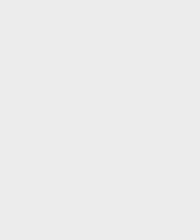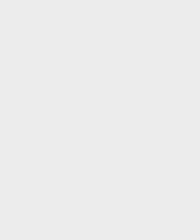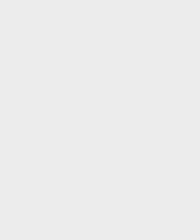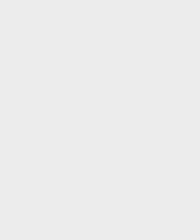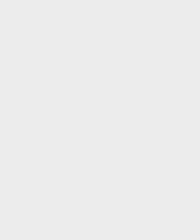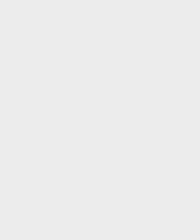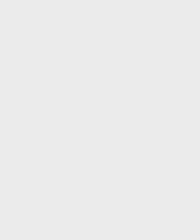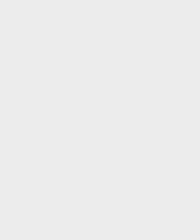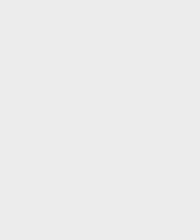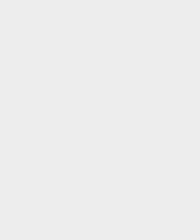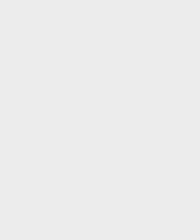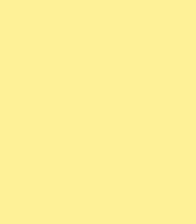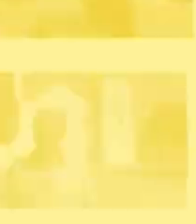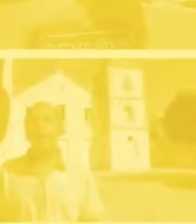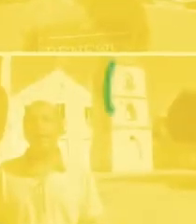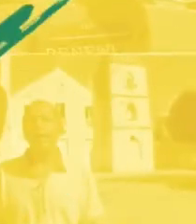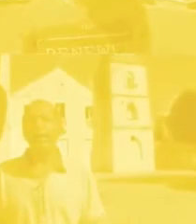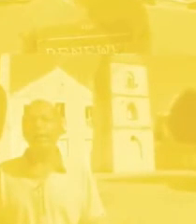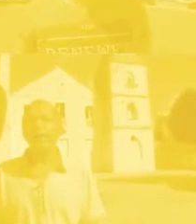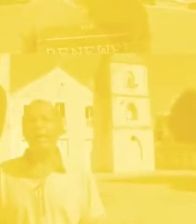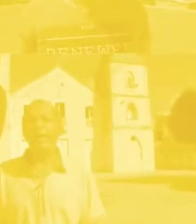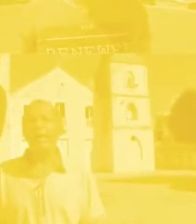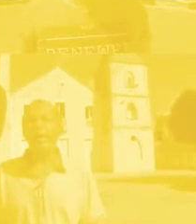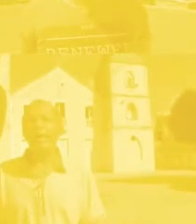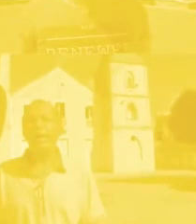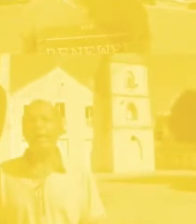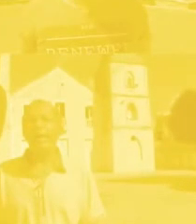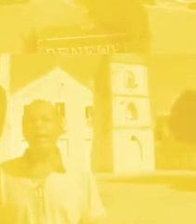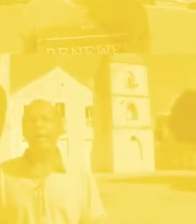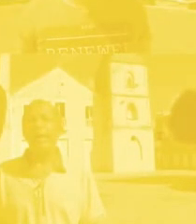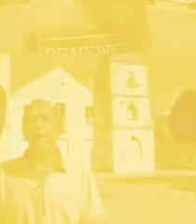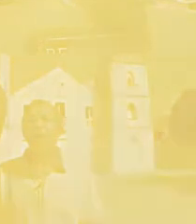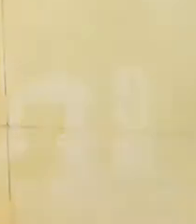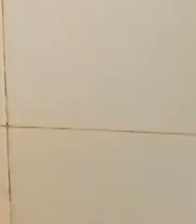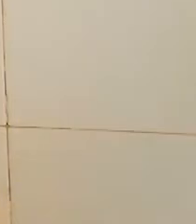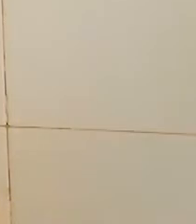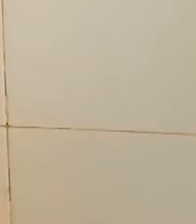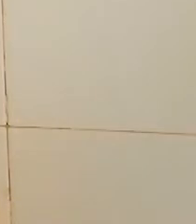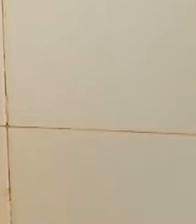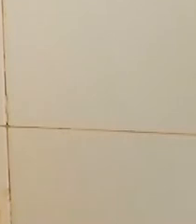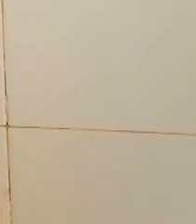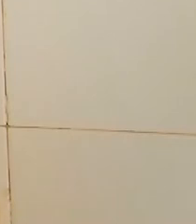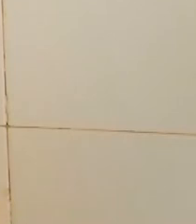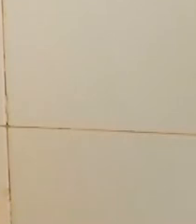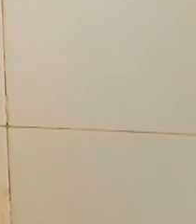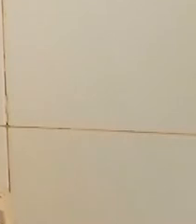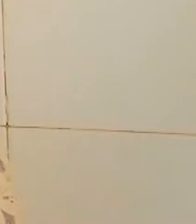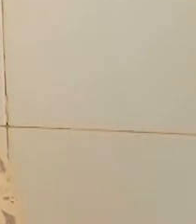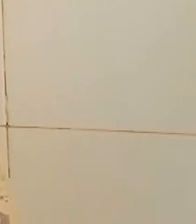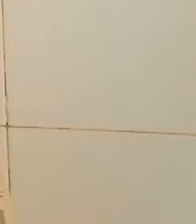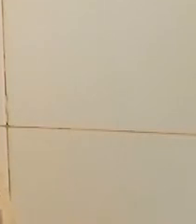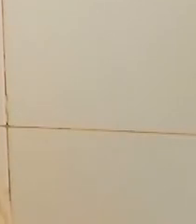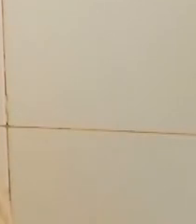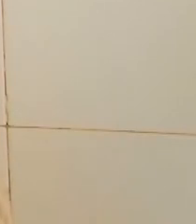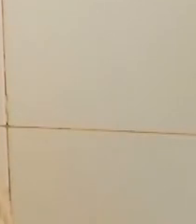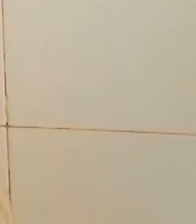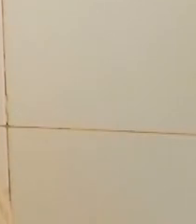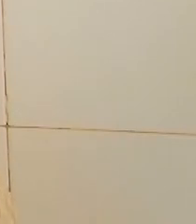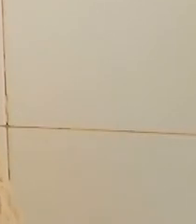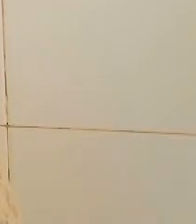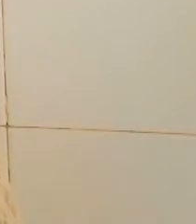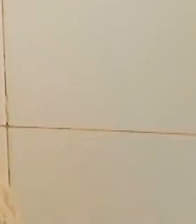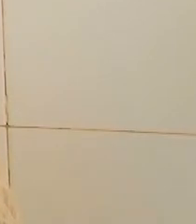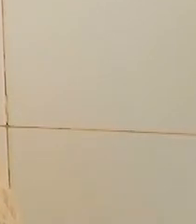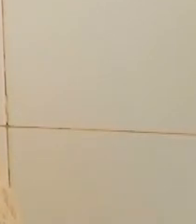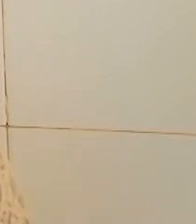e informação. Porque assemelha-se a região de Itabaiana, pelo pedregulho, né? Vinham